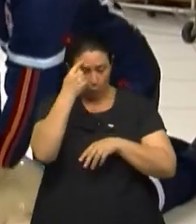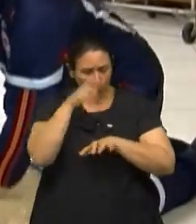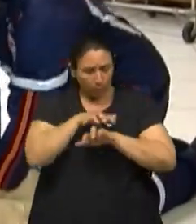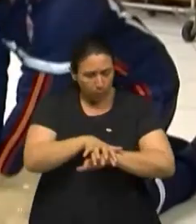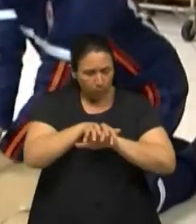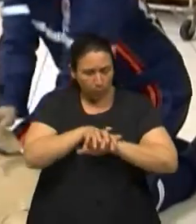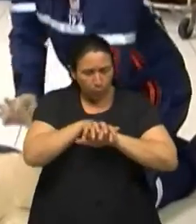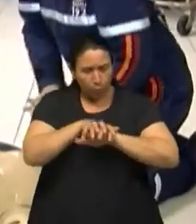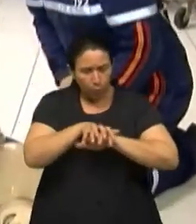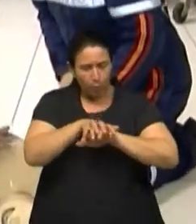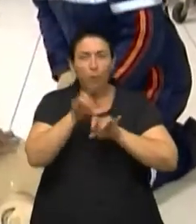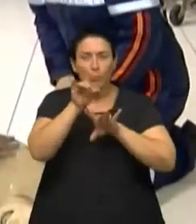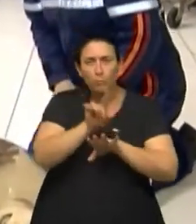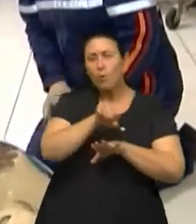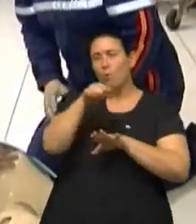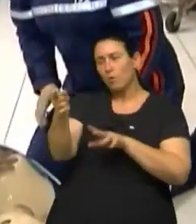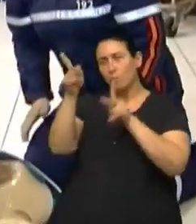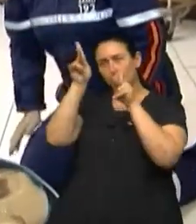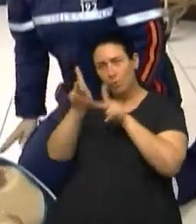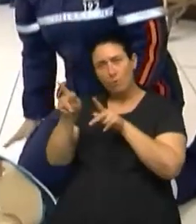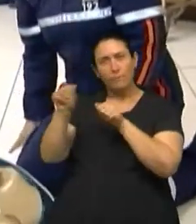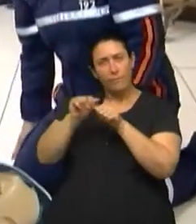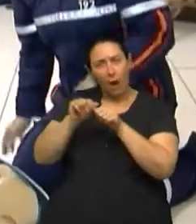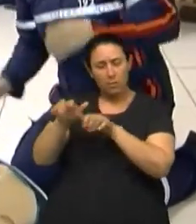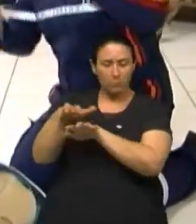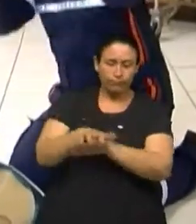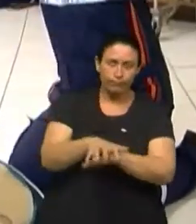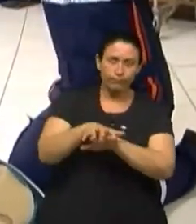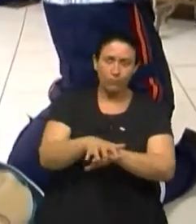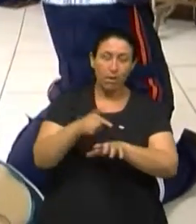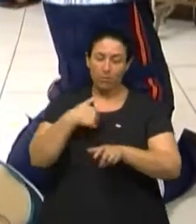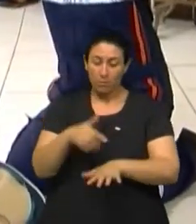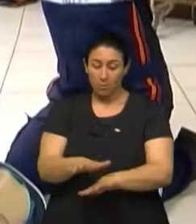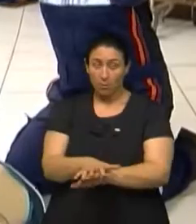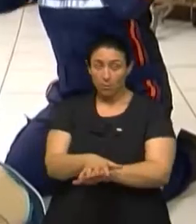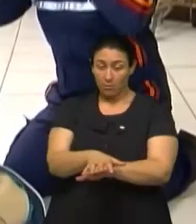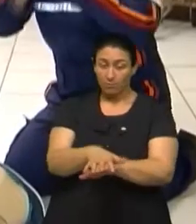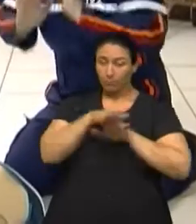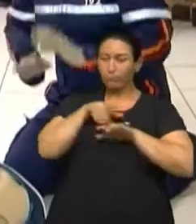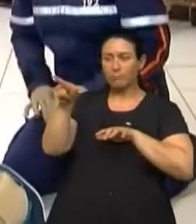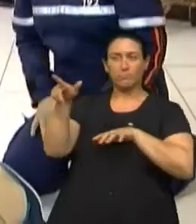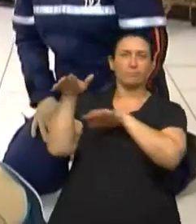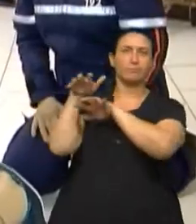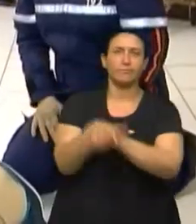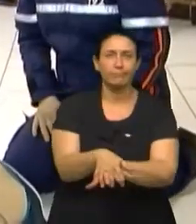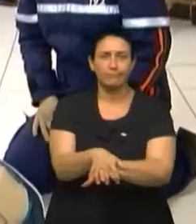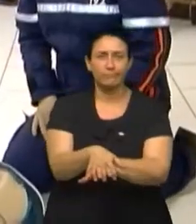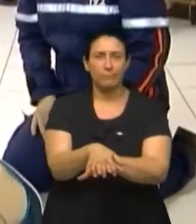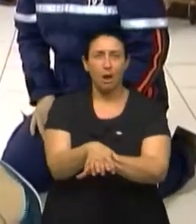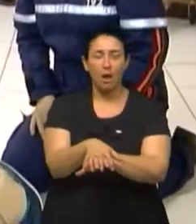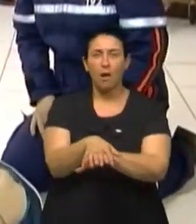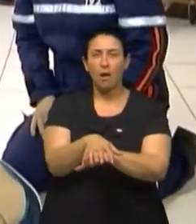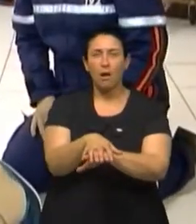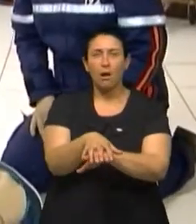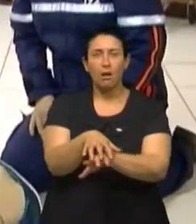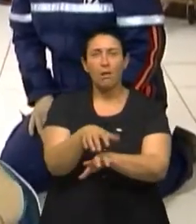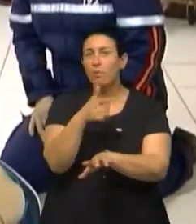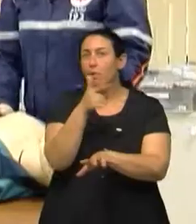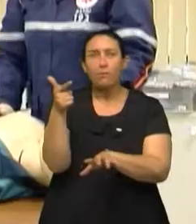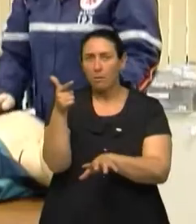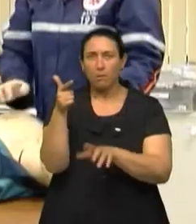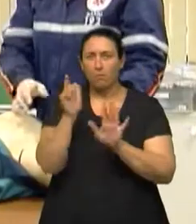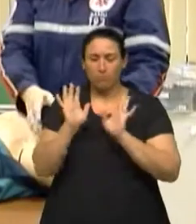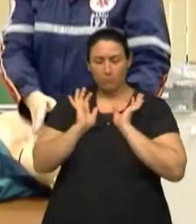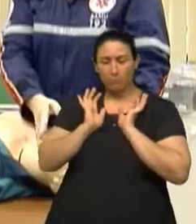posiciona no lado oposto, ao lado do tórax. E quando eu retirar a minha mão, a outra pessoa coloca a minha mão. Ou seja, não tem interrupção